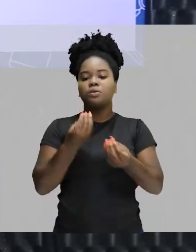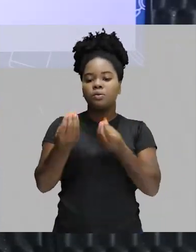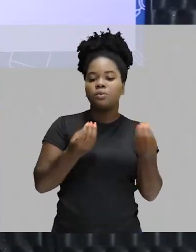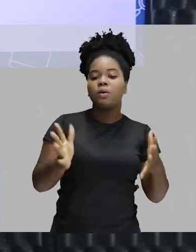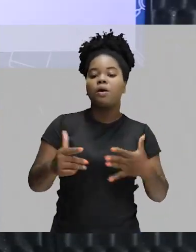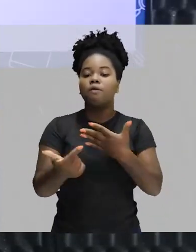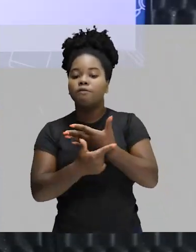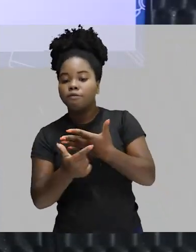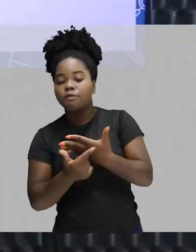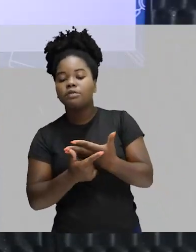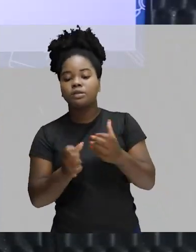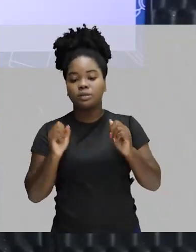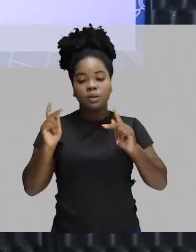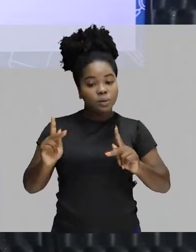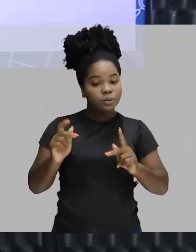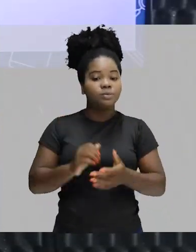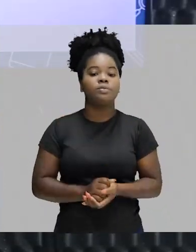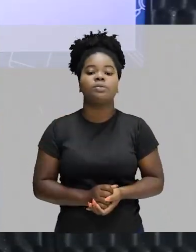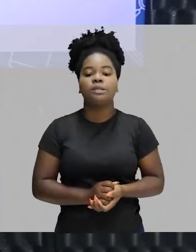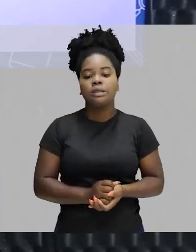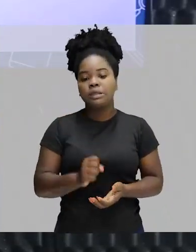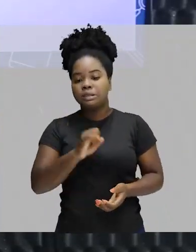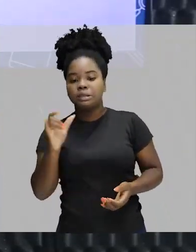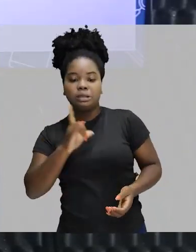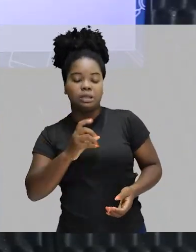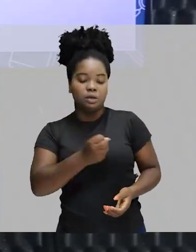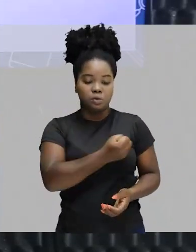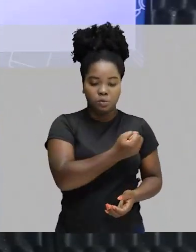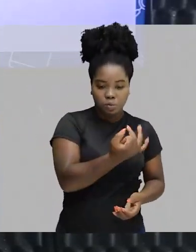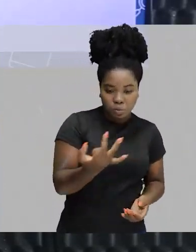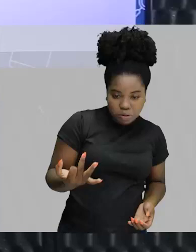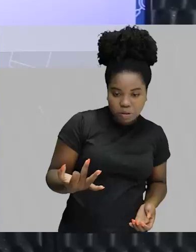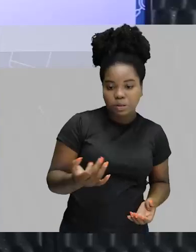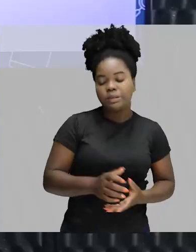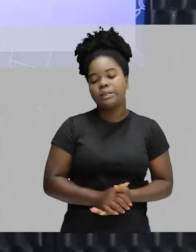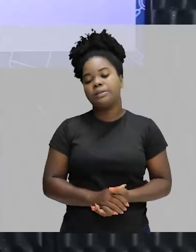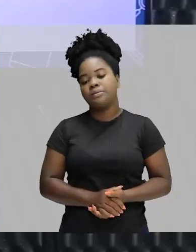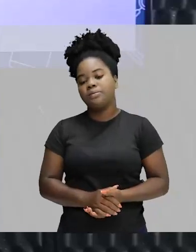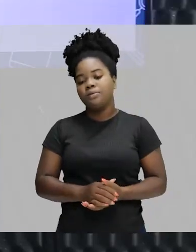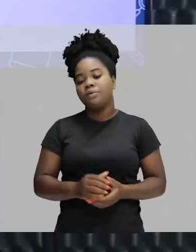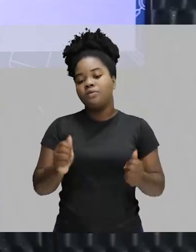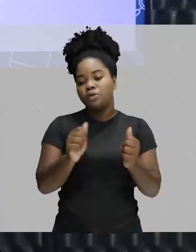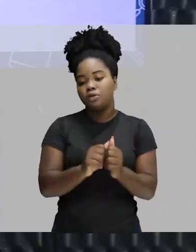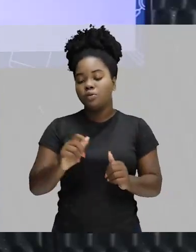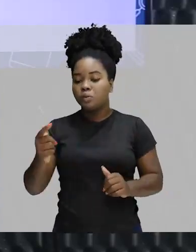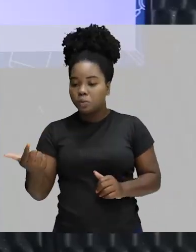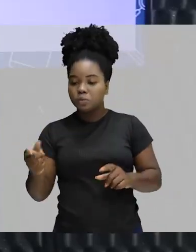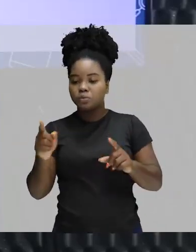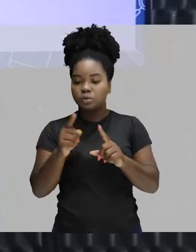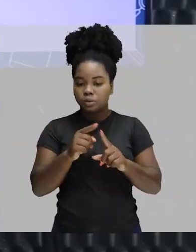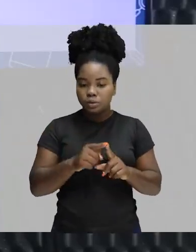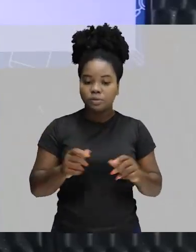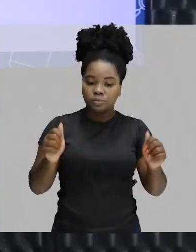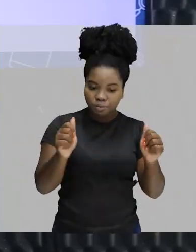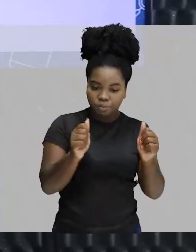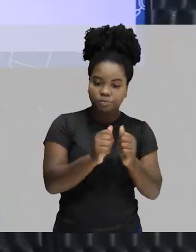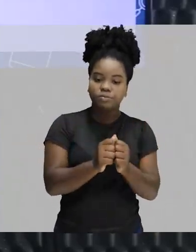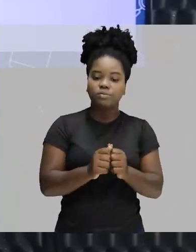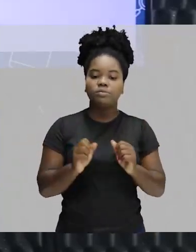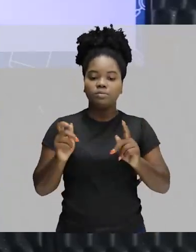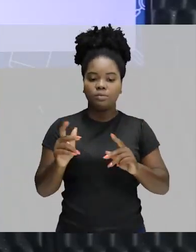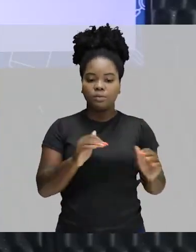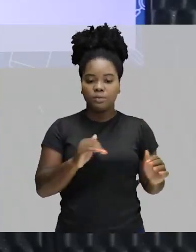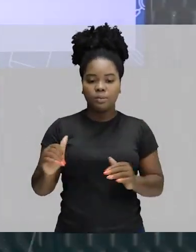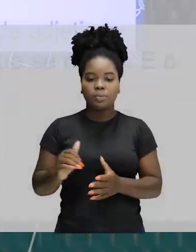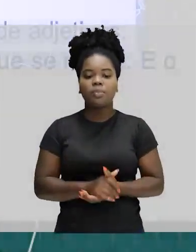função daquela palavra. Está certo? Se indica a quantidade. Vai vir junto com outros termos que vão estar dando esse indicativo também.